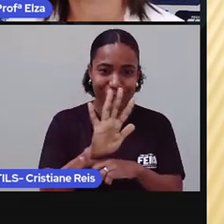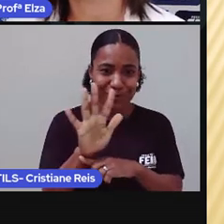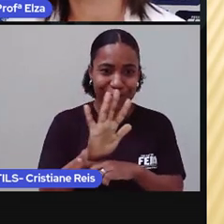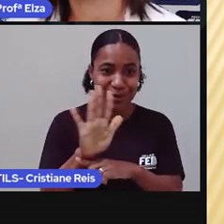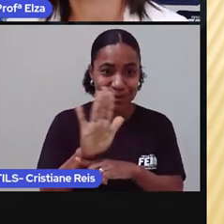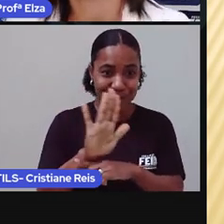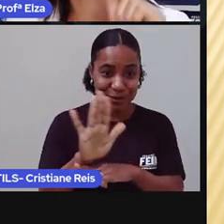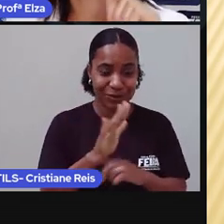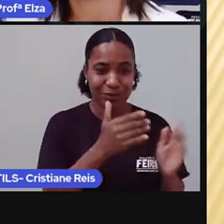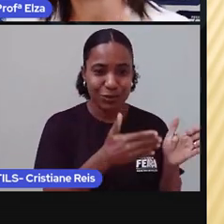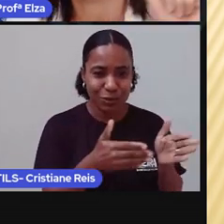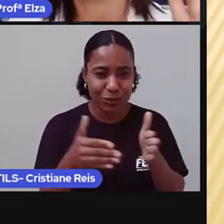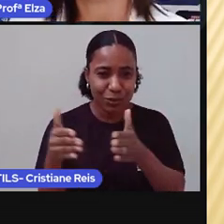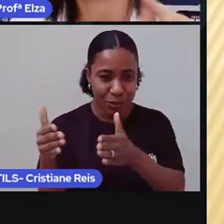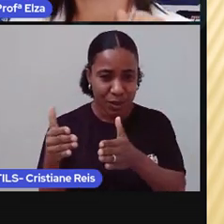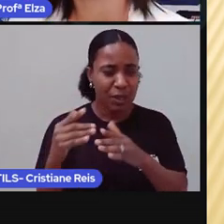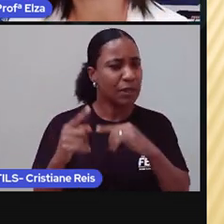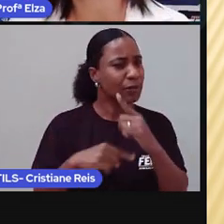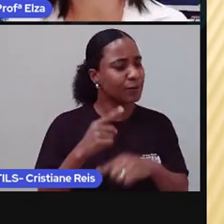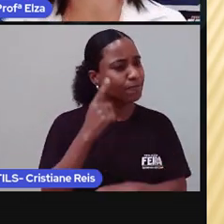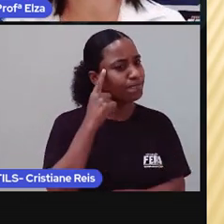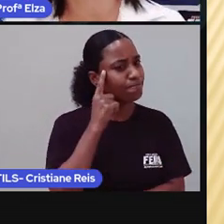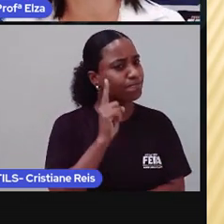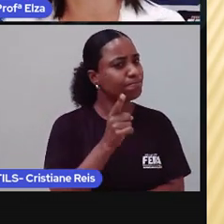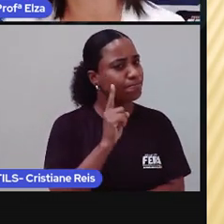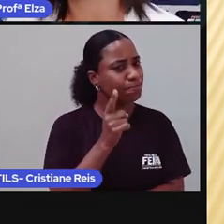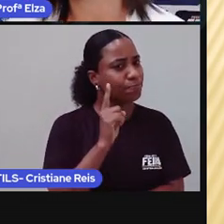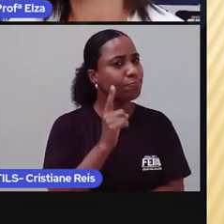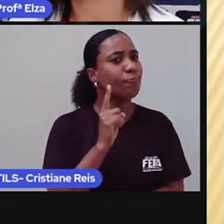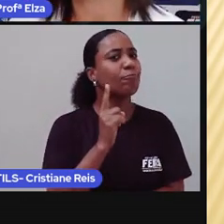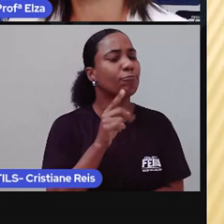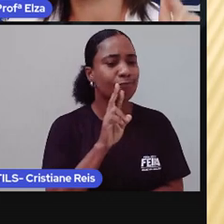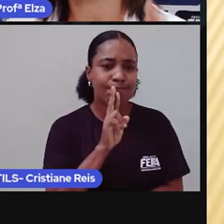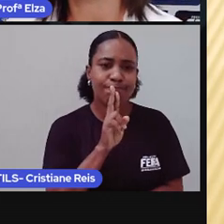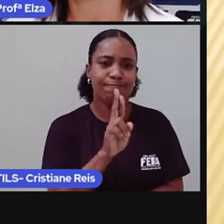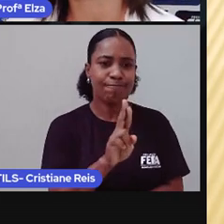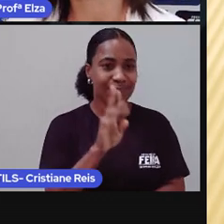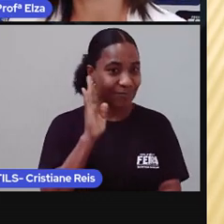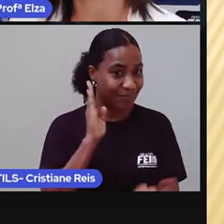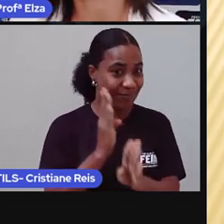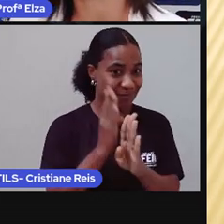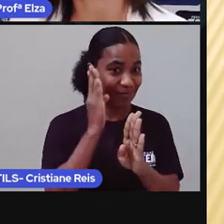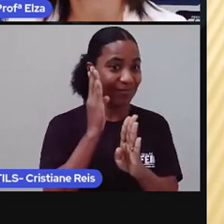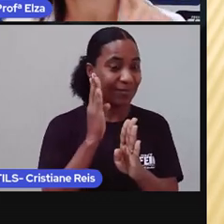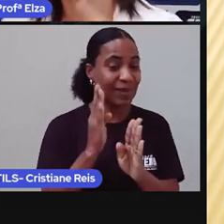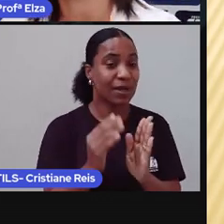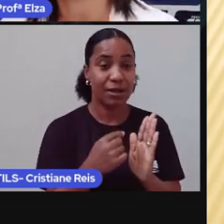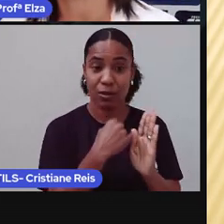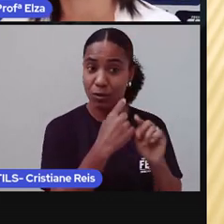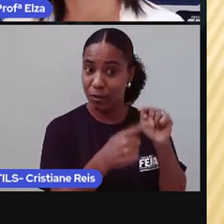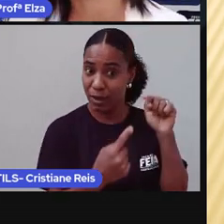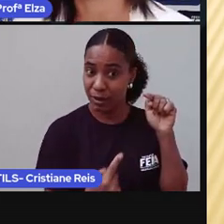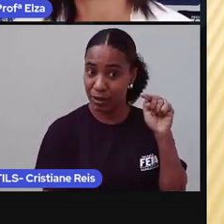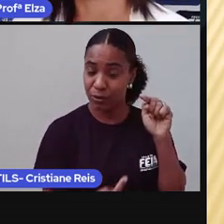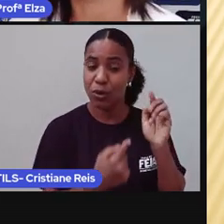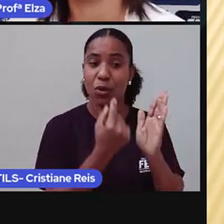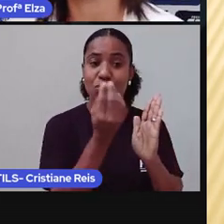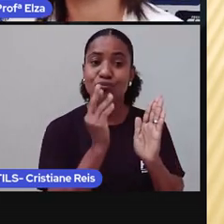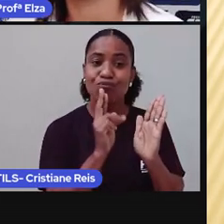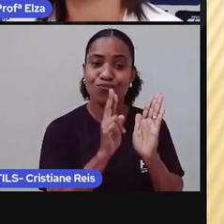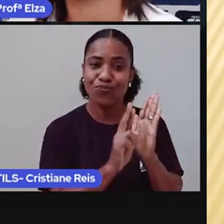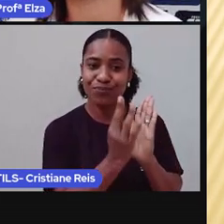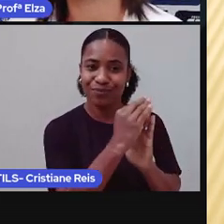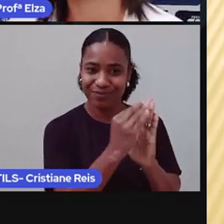e tente responder essas perguntas no caderno a partir da sua experiência e do vídeo que vamos